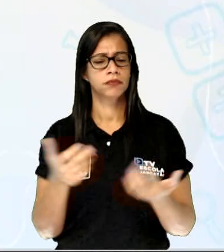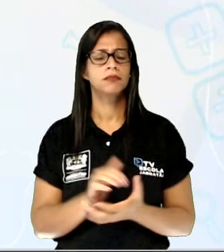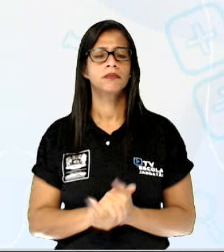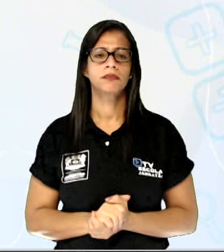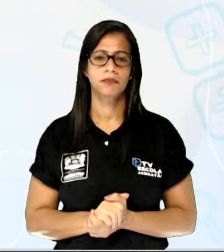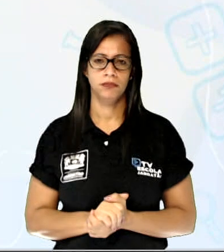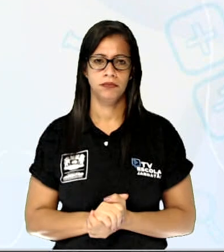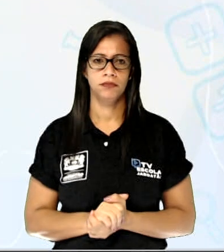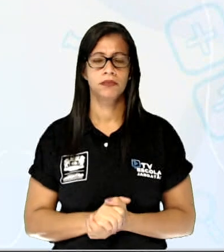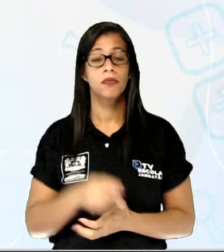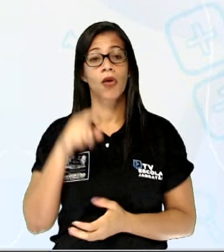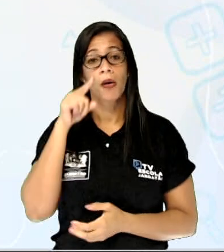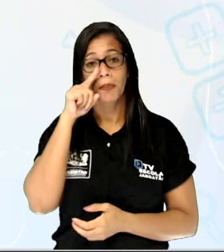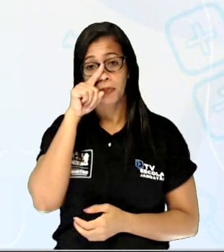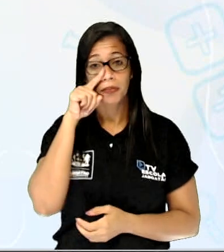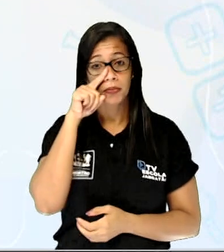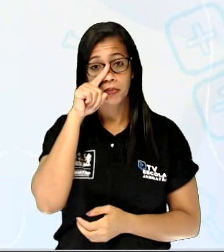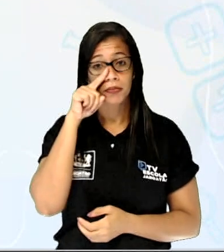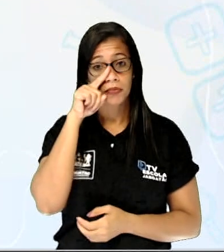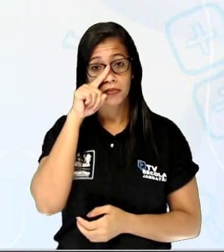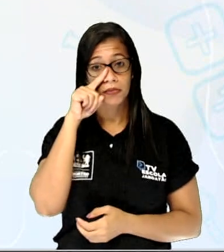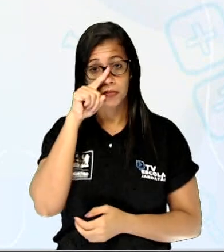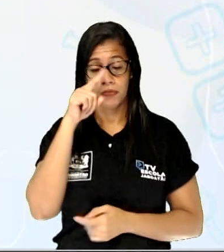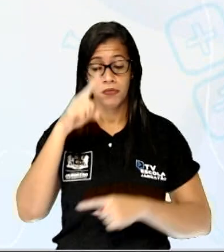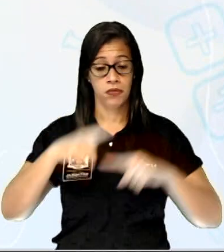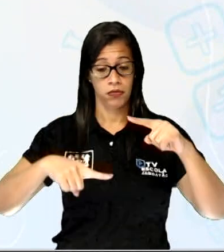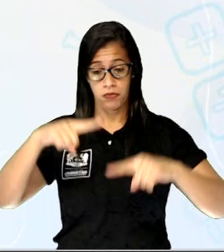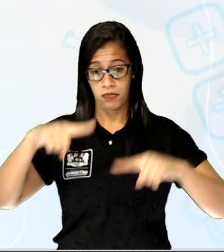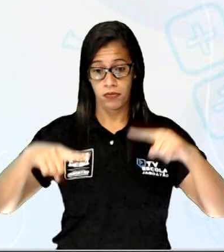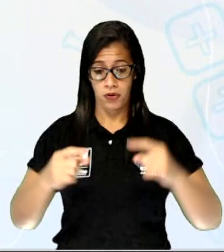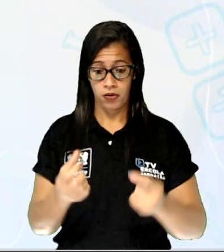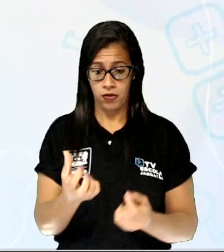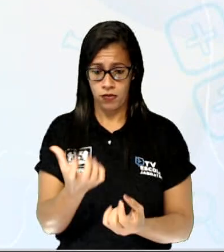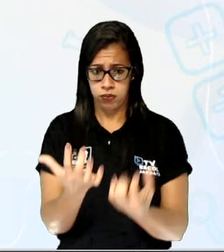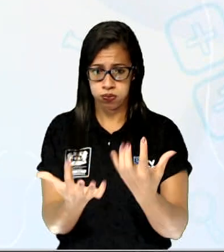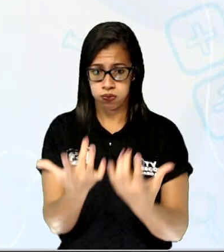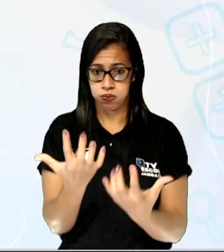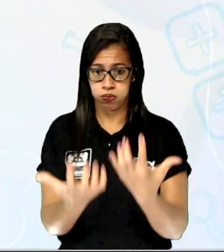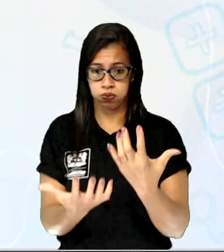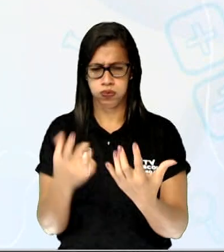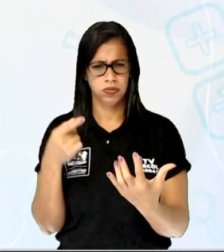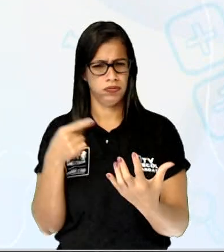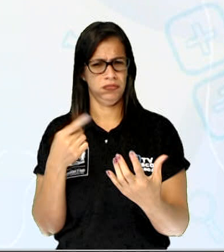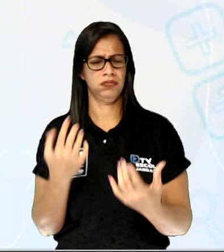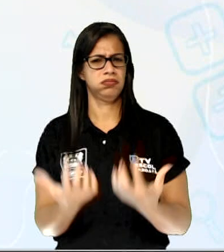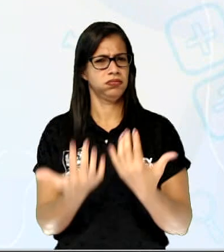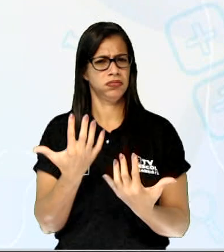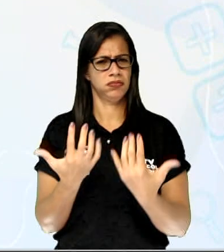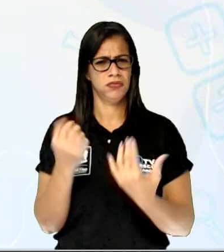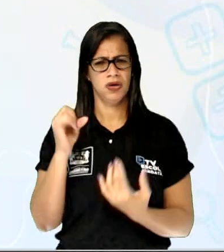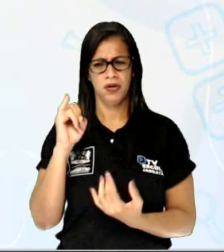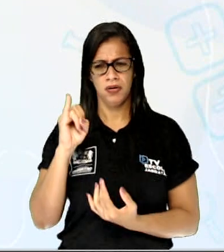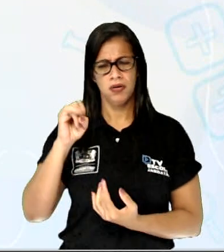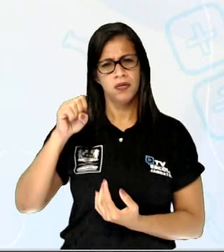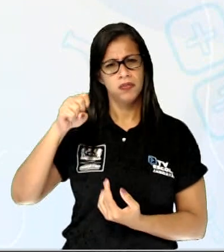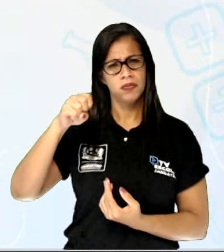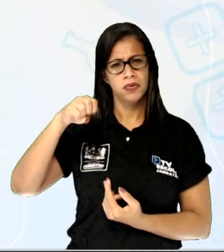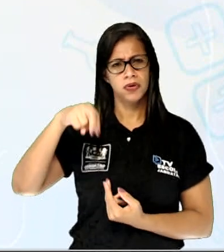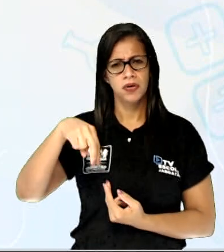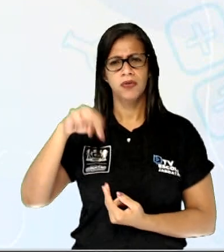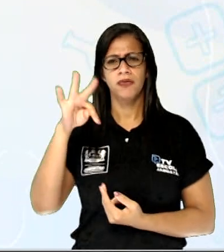dos produtos inflamáveis. Inflamáveis, professora Cristiane, é aqueles que pegam